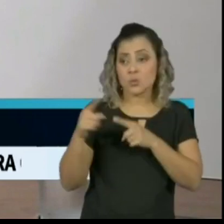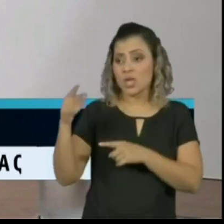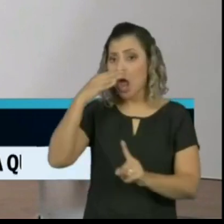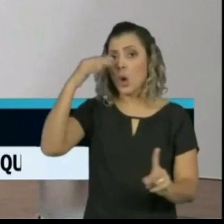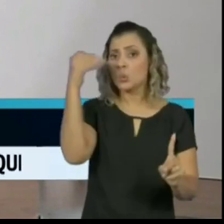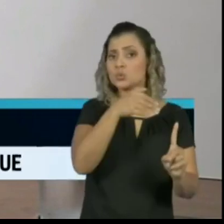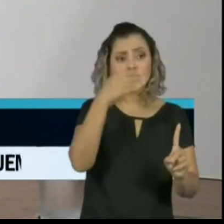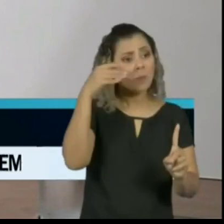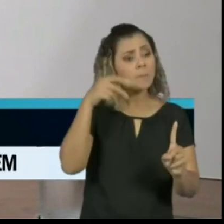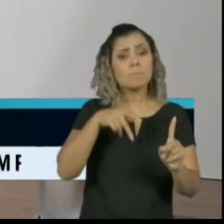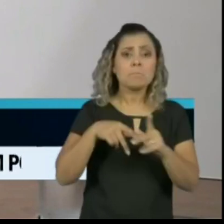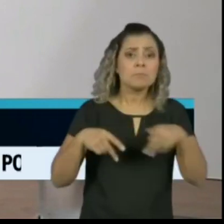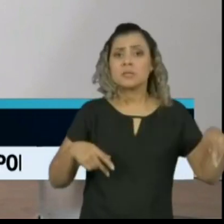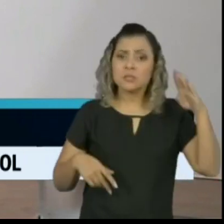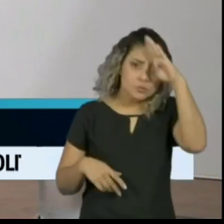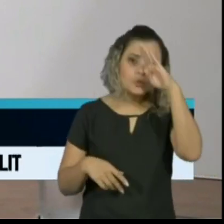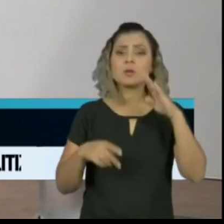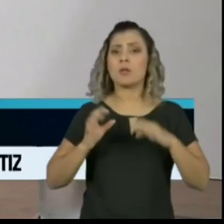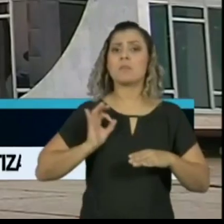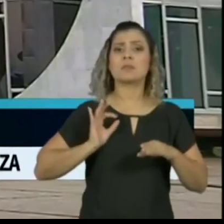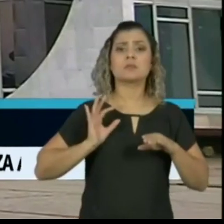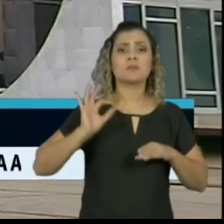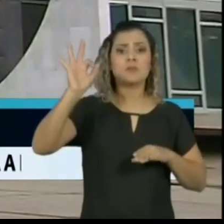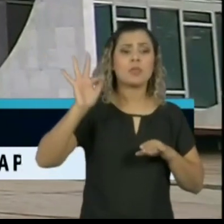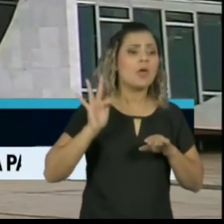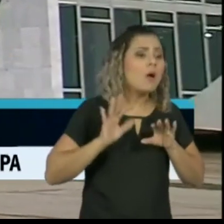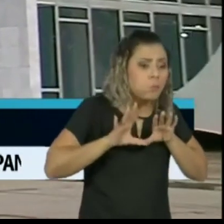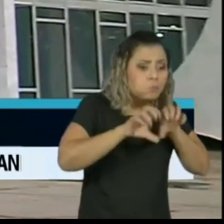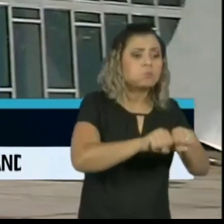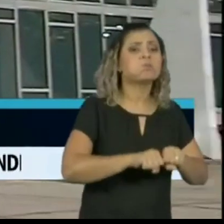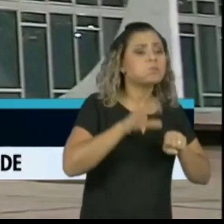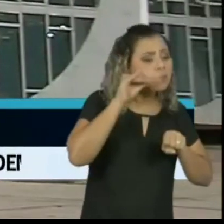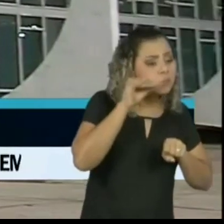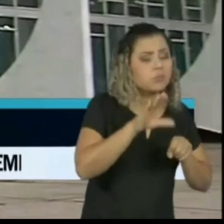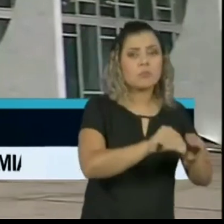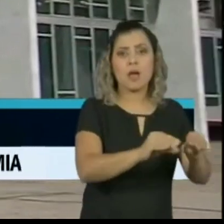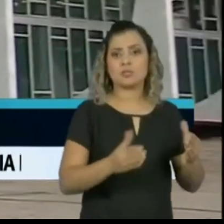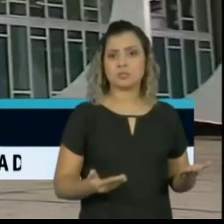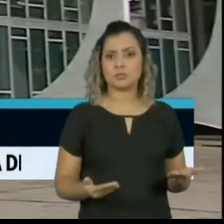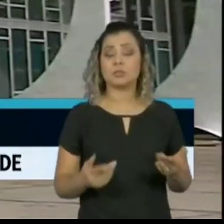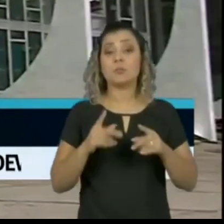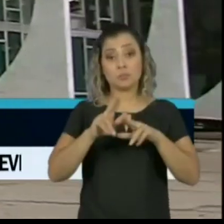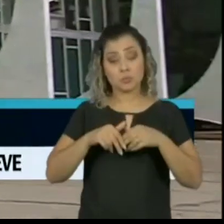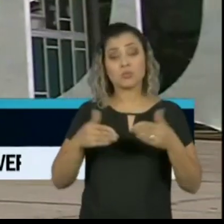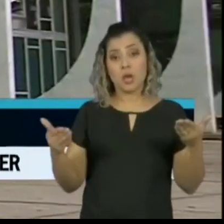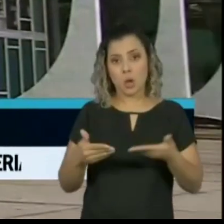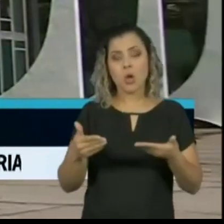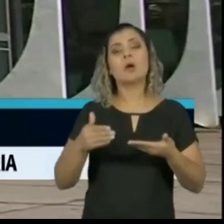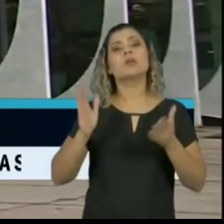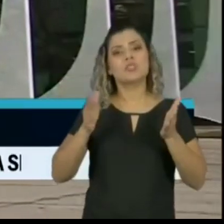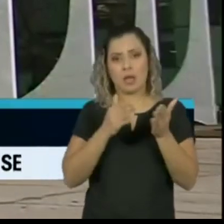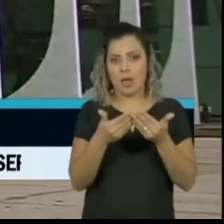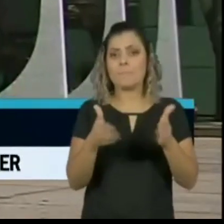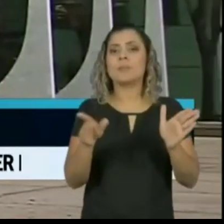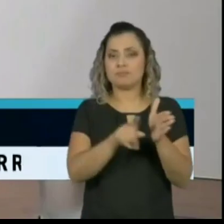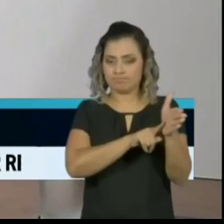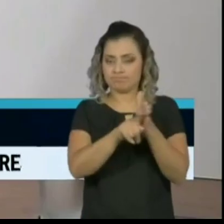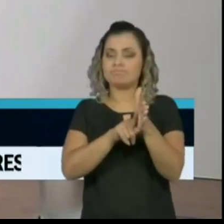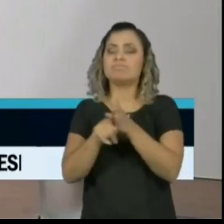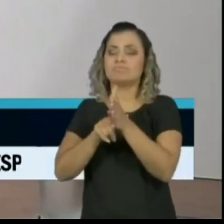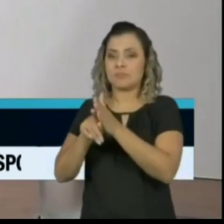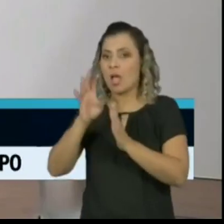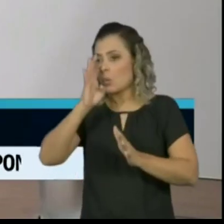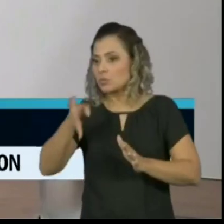interferência política na Polícia Federal. O Supremo Tribunal Federal autorizou a abertura de inquérito para investigar as